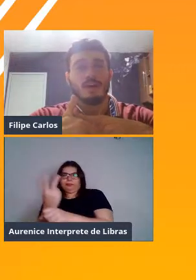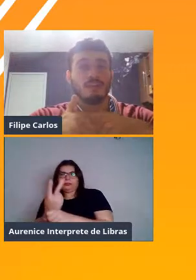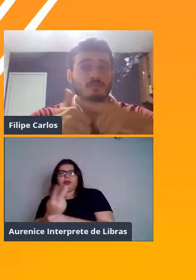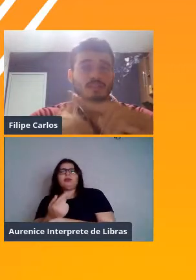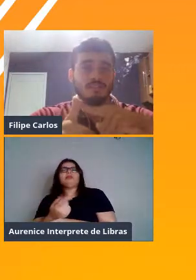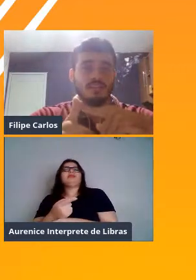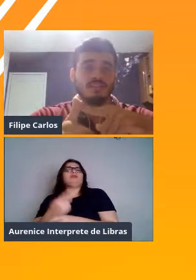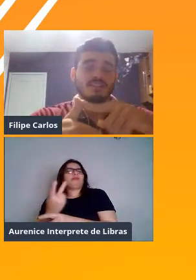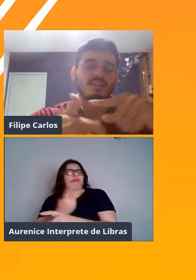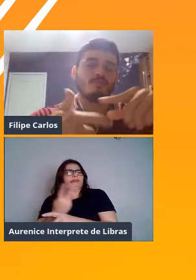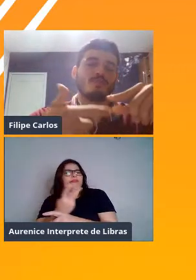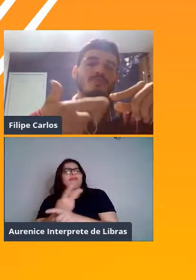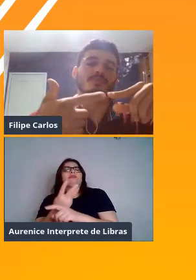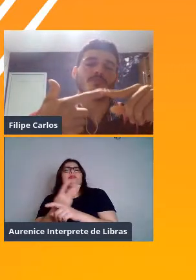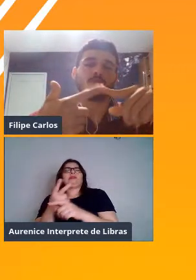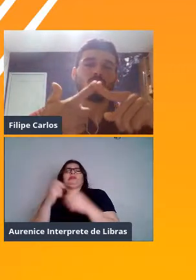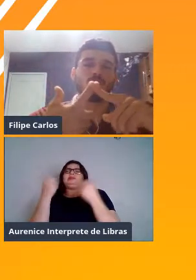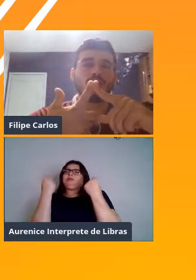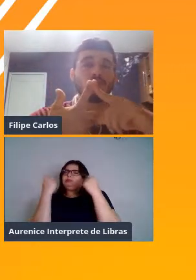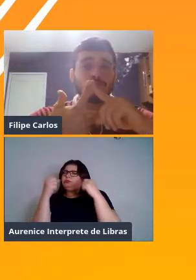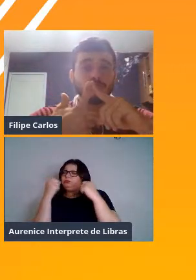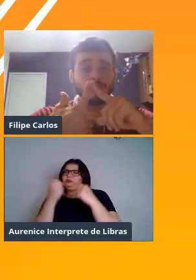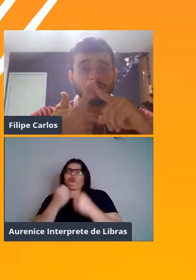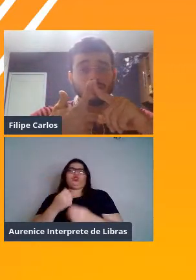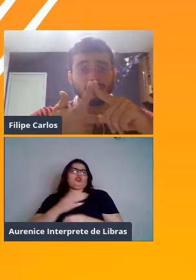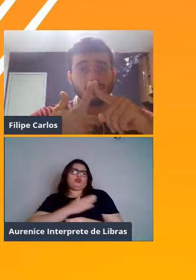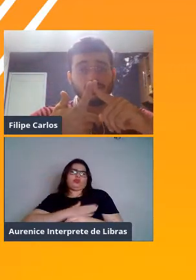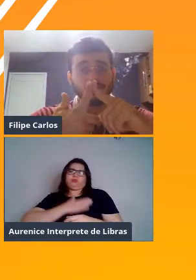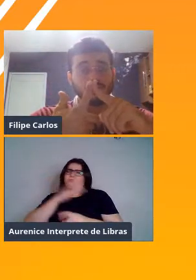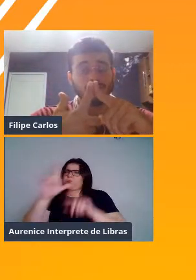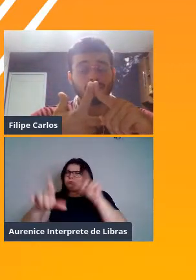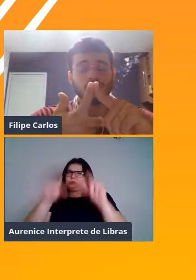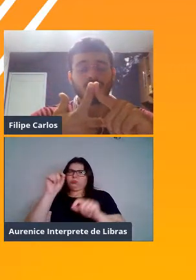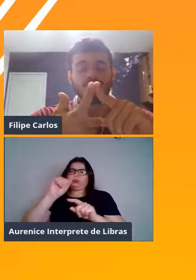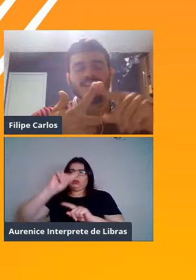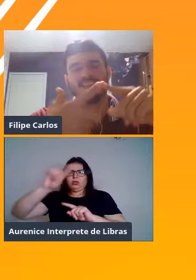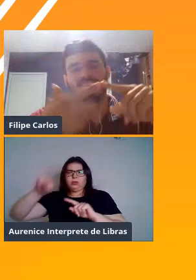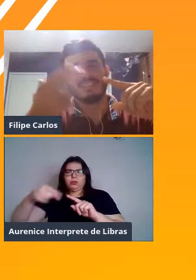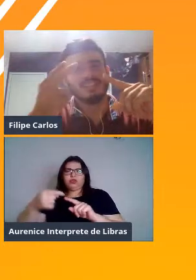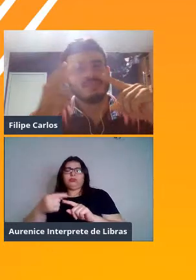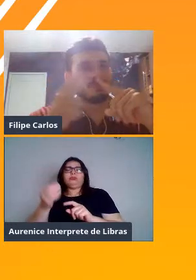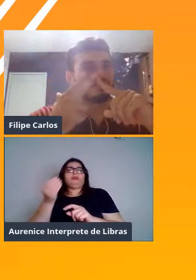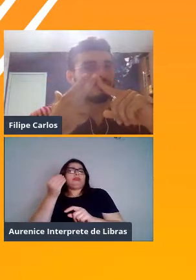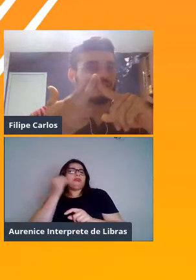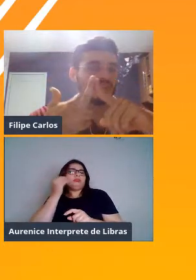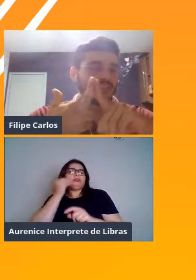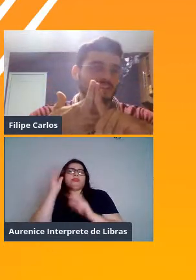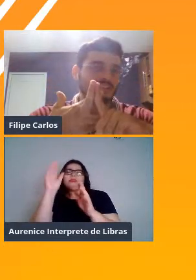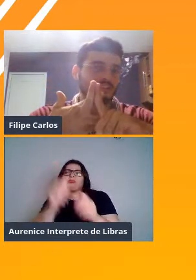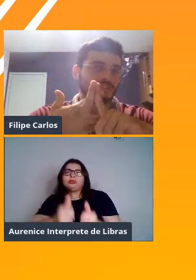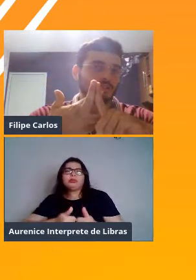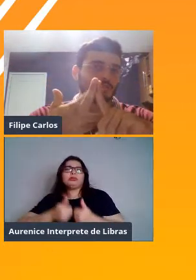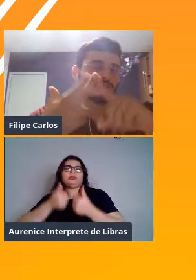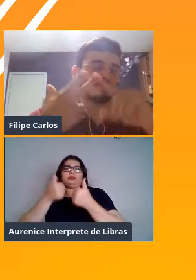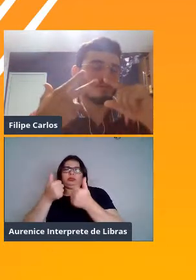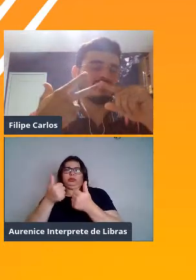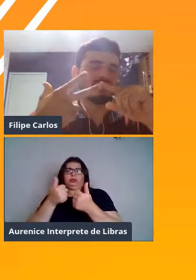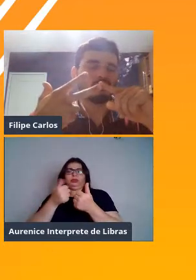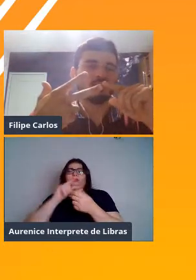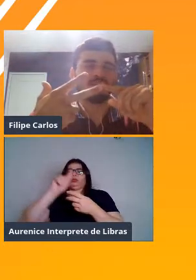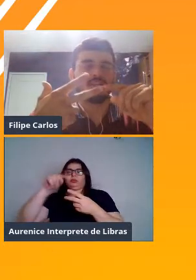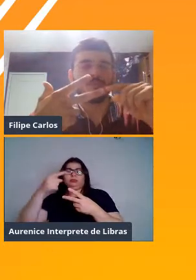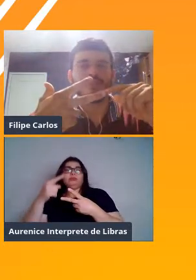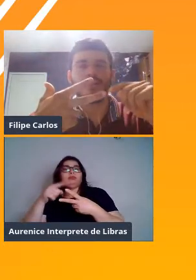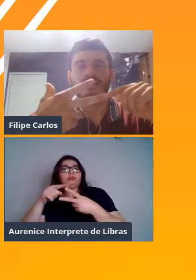gostem para começar. Depois, procurem evoluir nesse exercício que vocês gostem. Depois que vocês já tiveram esses dois pontos,